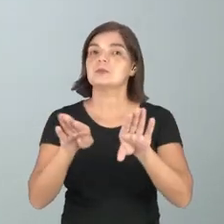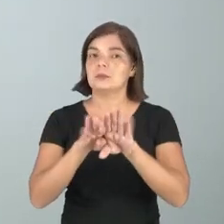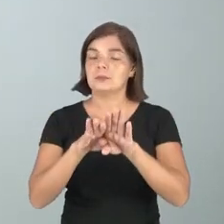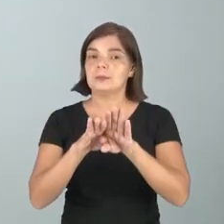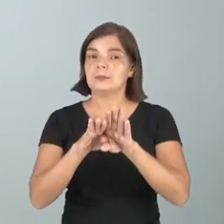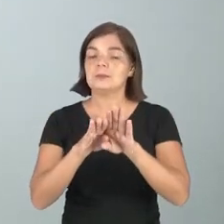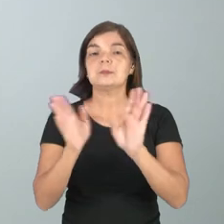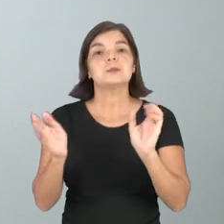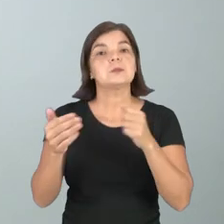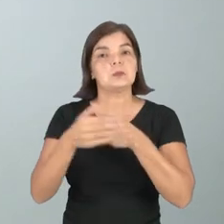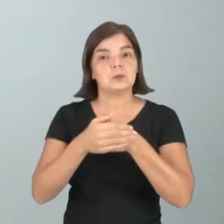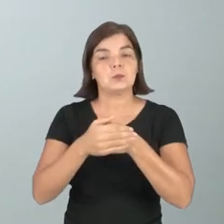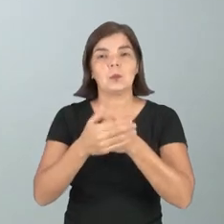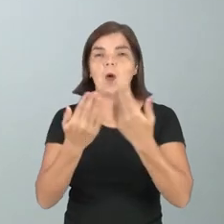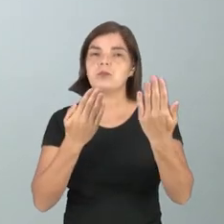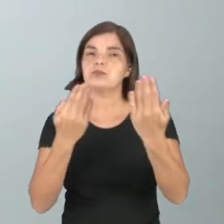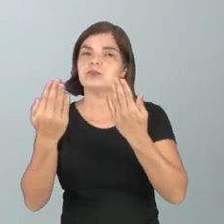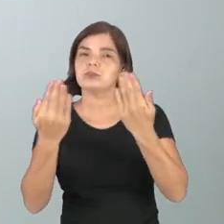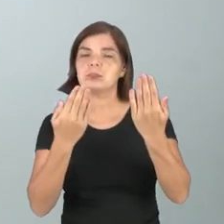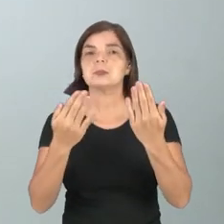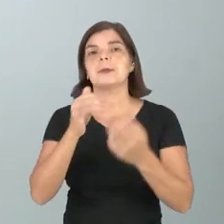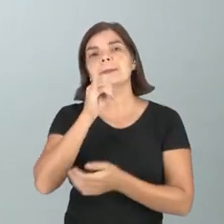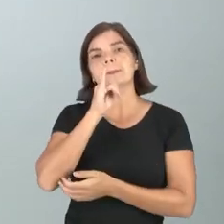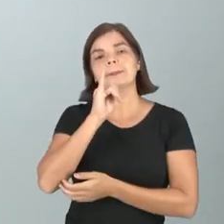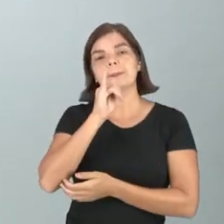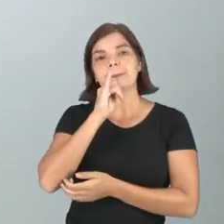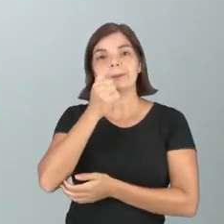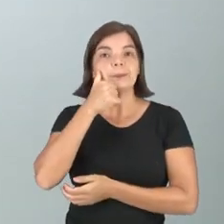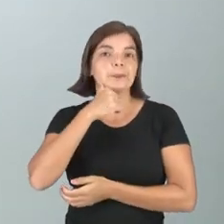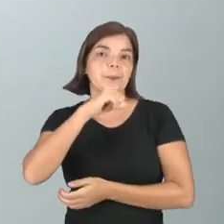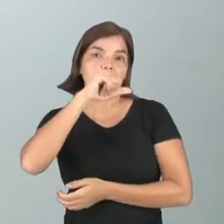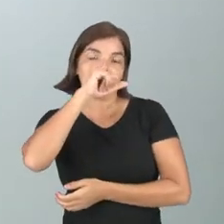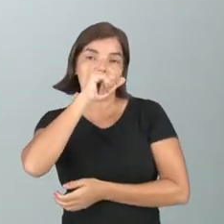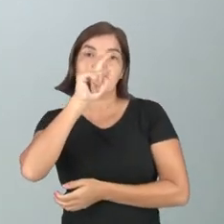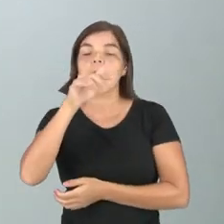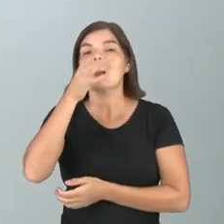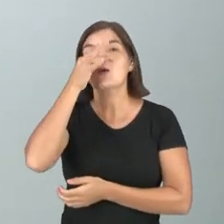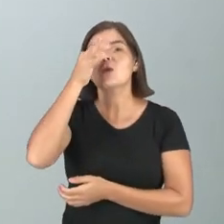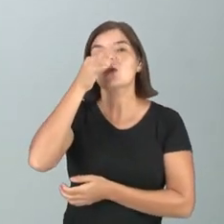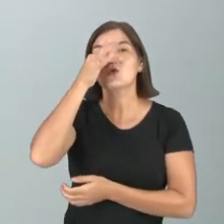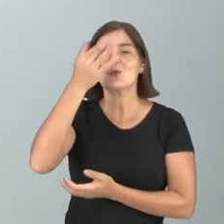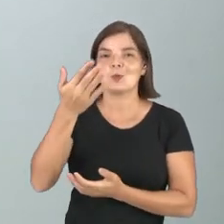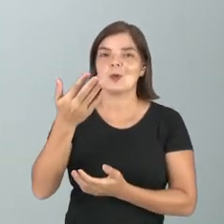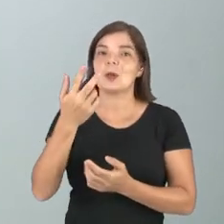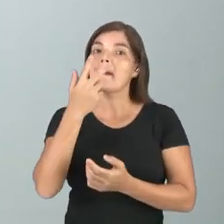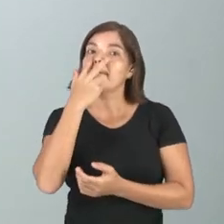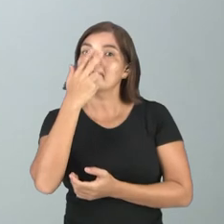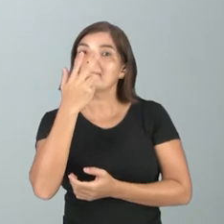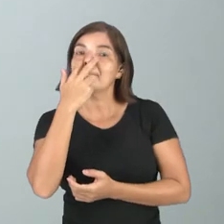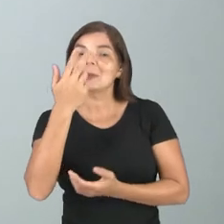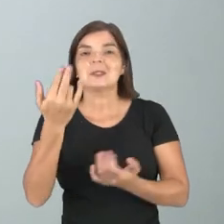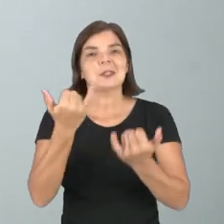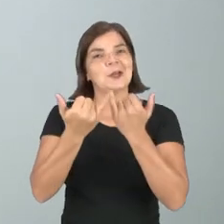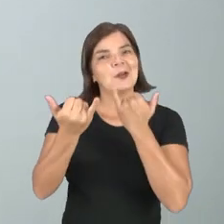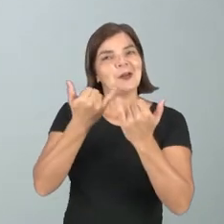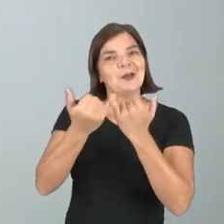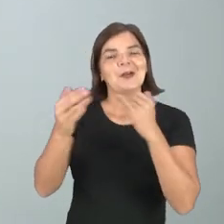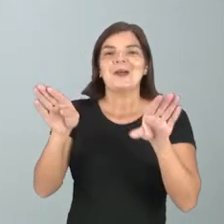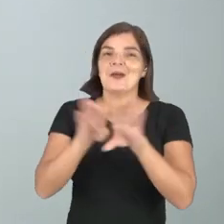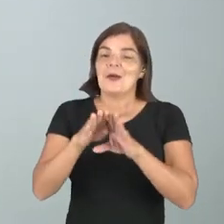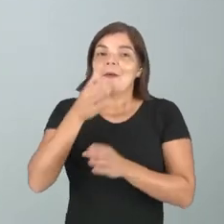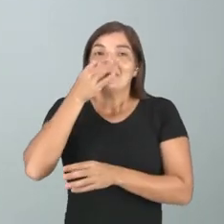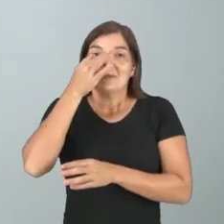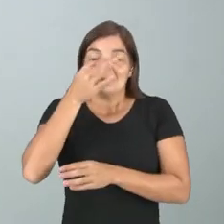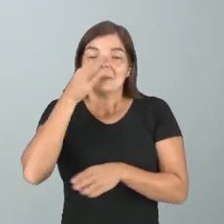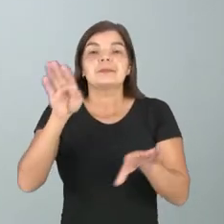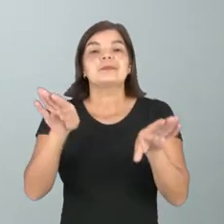termos. Quando eu digo, por exemplo, minha mãe é uma flor. Eu estou fazendo uma semelhança da minha mãe a uma flor. Também chamamos de